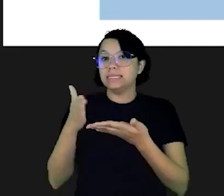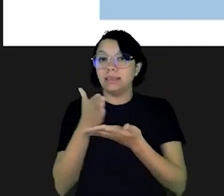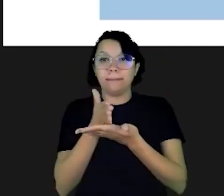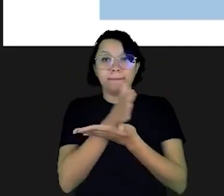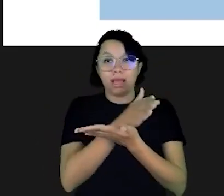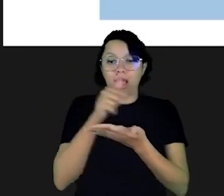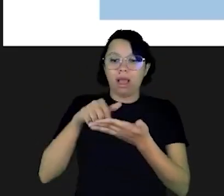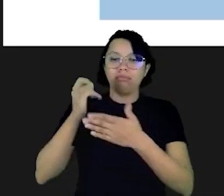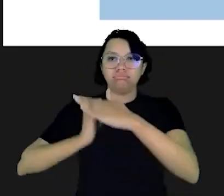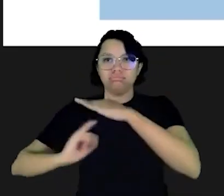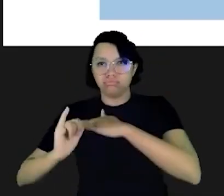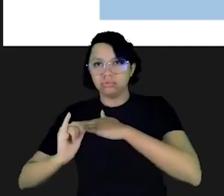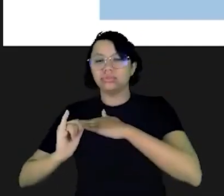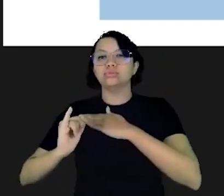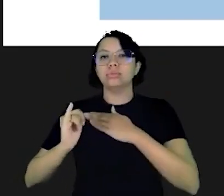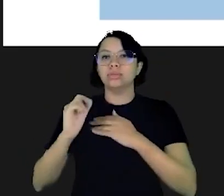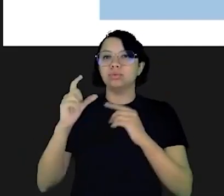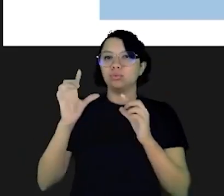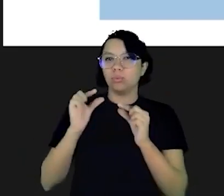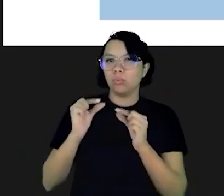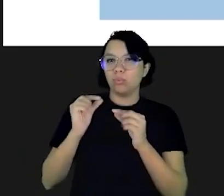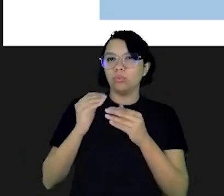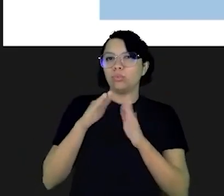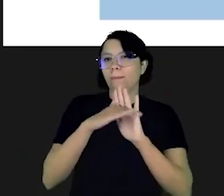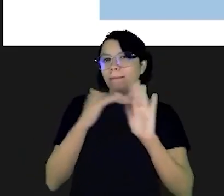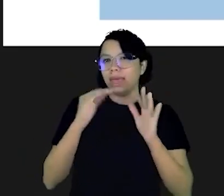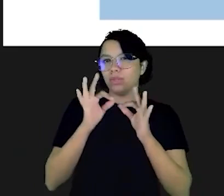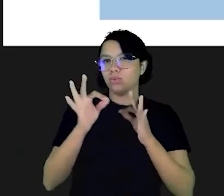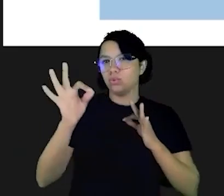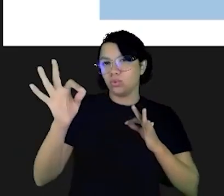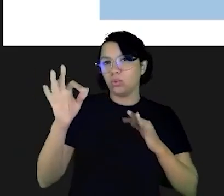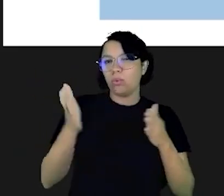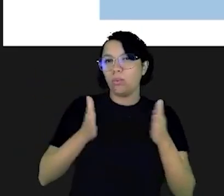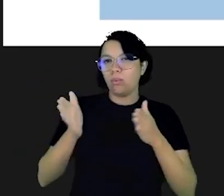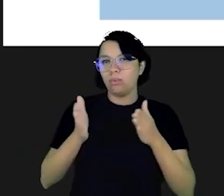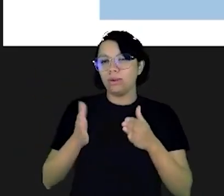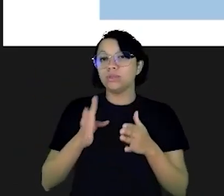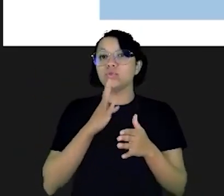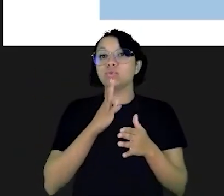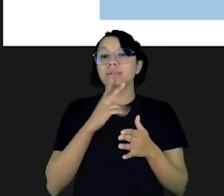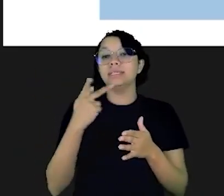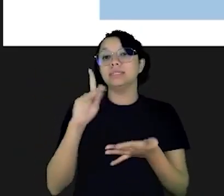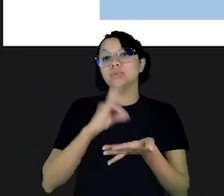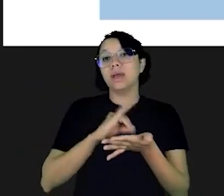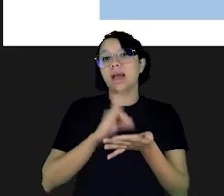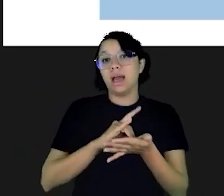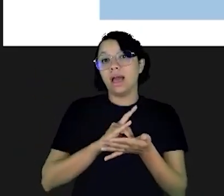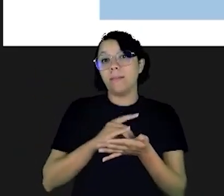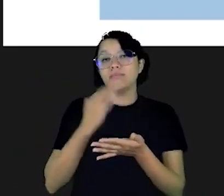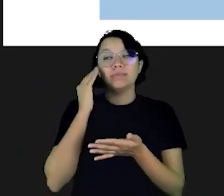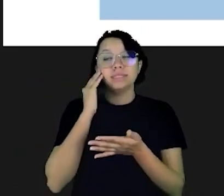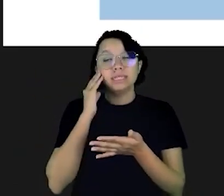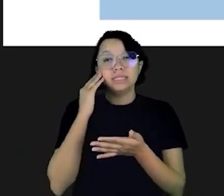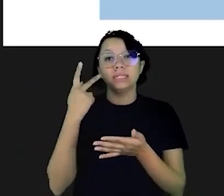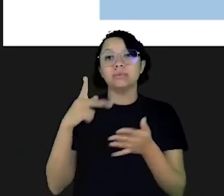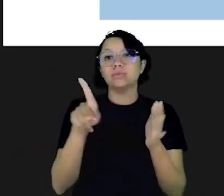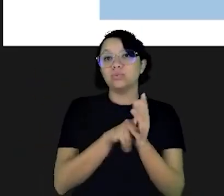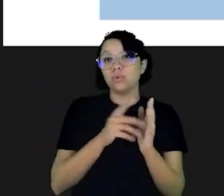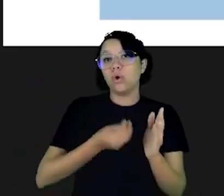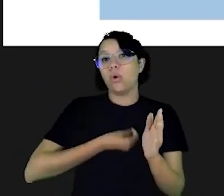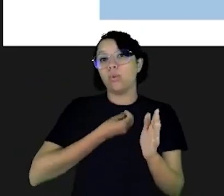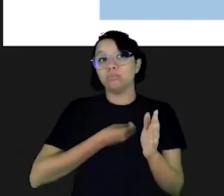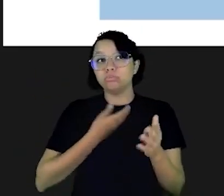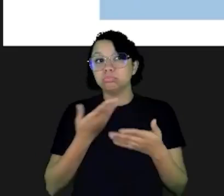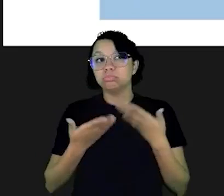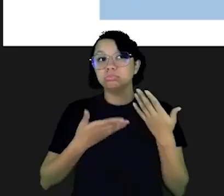você pode separar dinheiro para os seus investimentos de curto, médio, longo prazo. Conhecer a sua realidade para que você